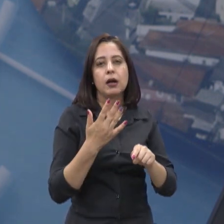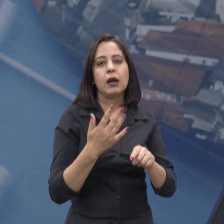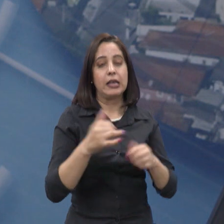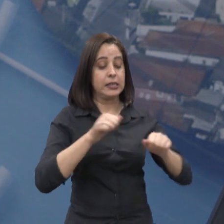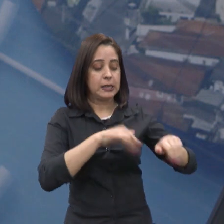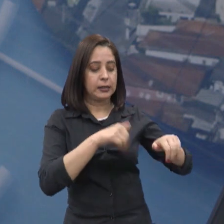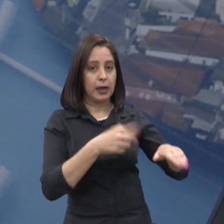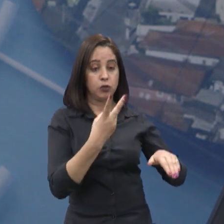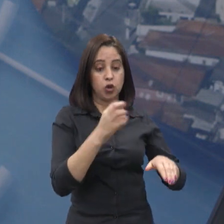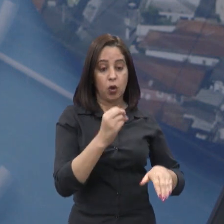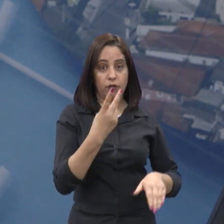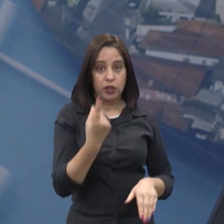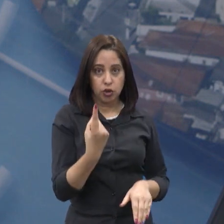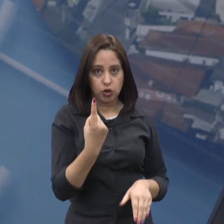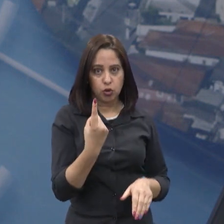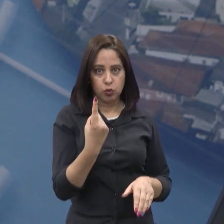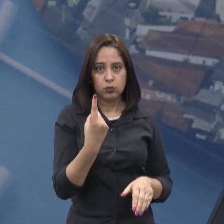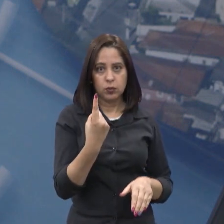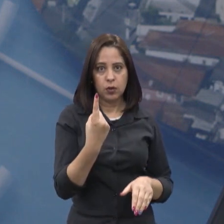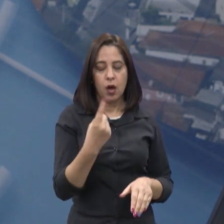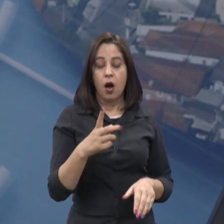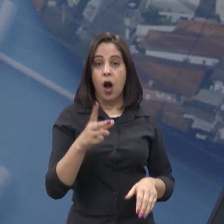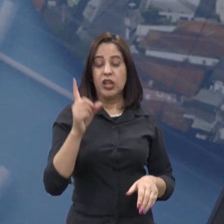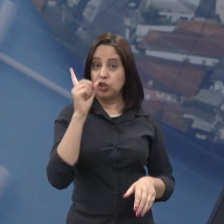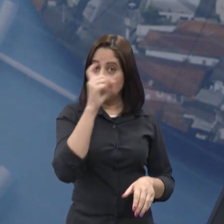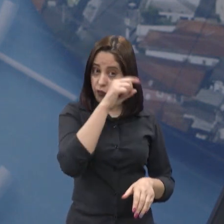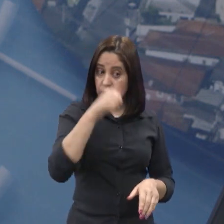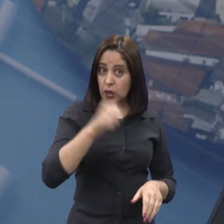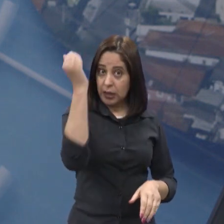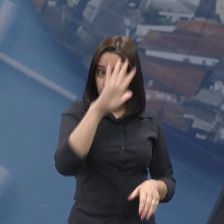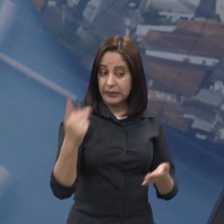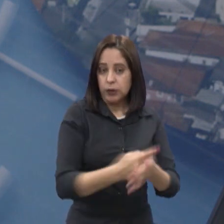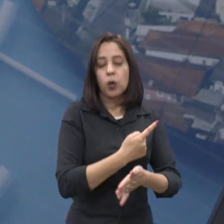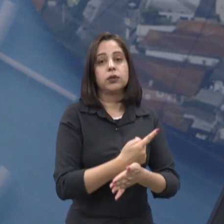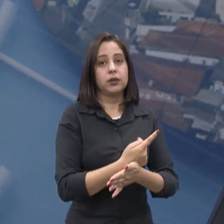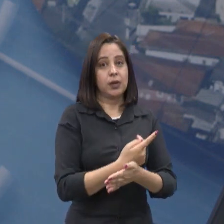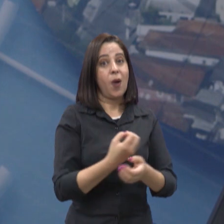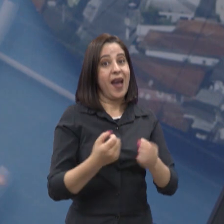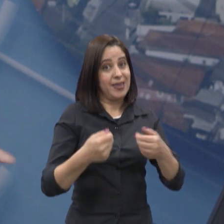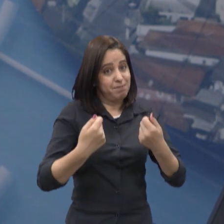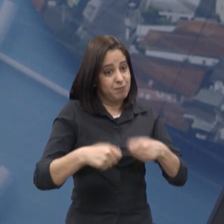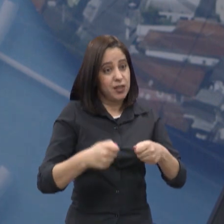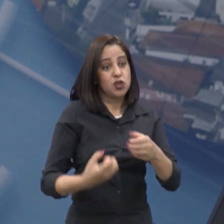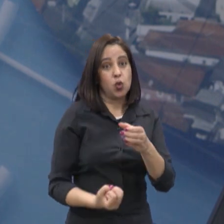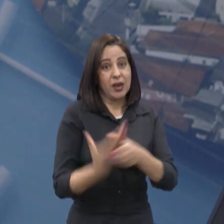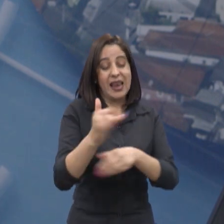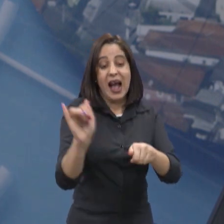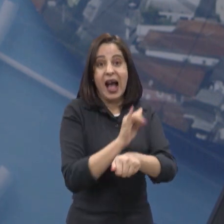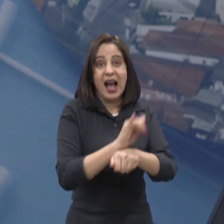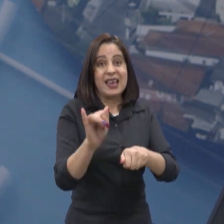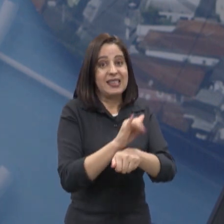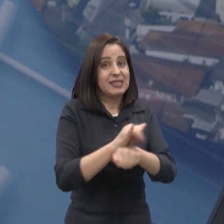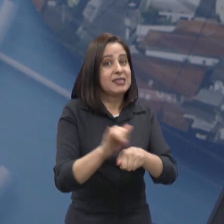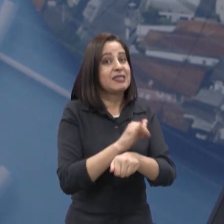de 2021, que a situação ficou bem delicada aqui no Brasil e aí foi preciso, né, criar essa bandeira